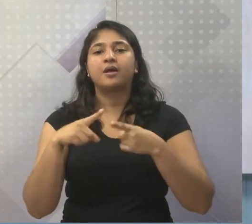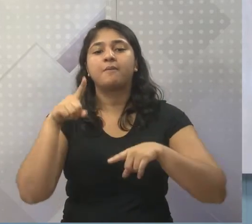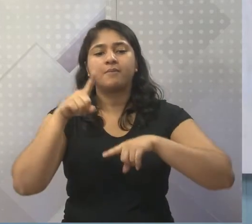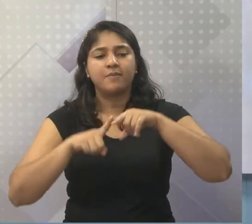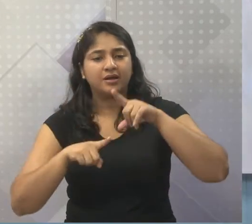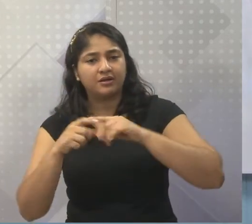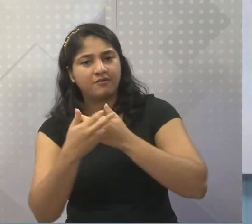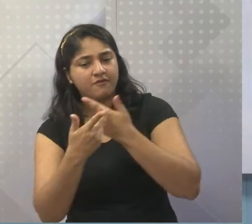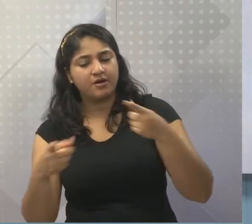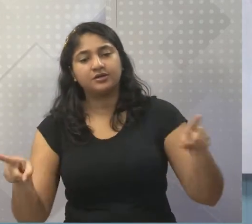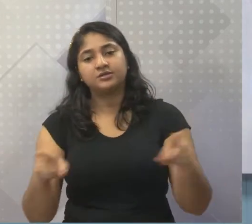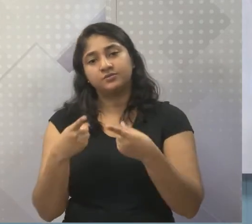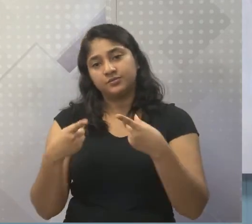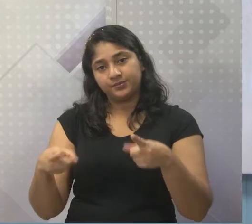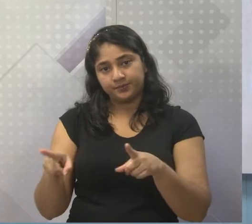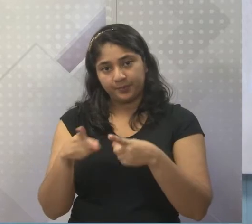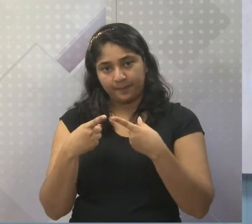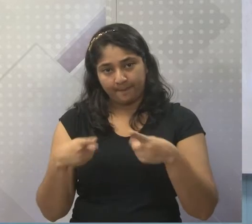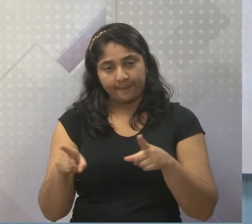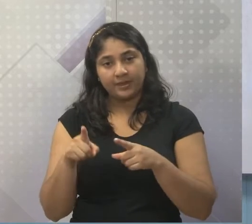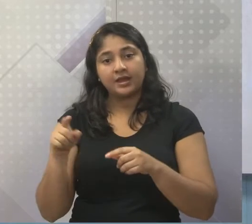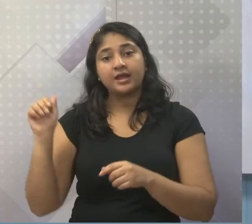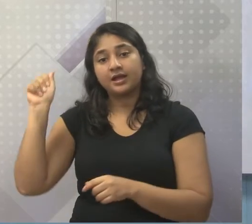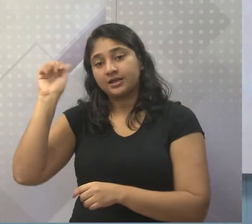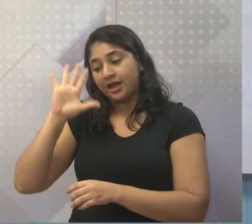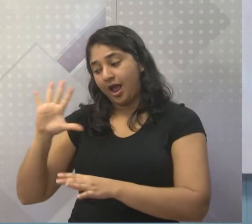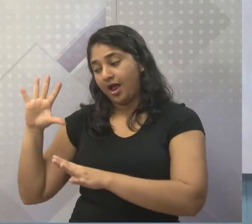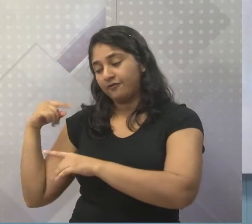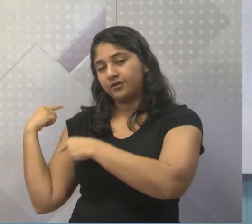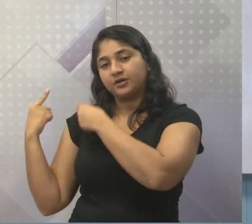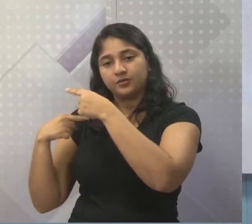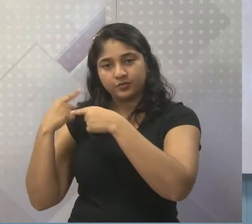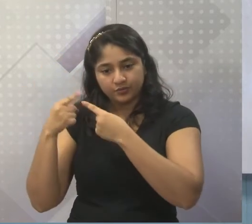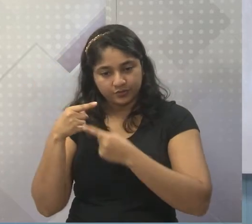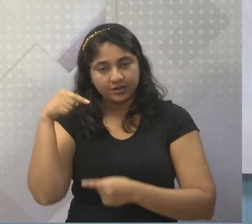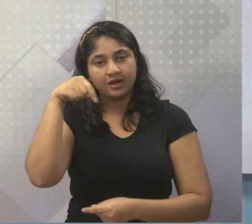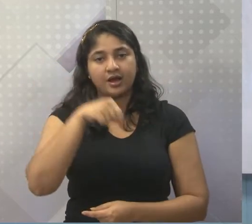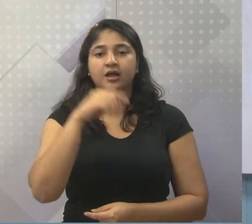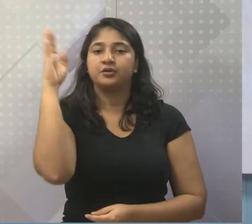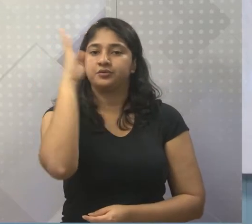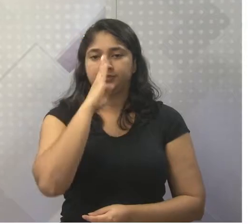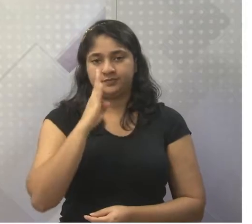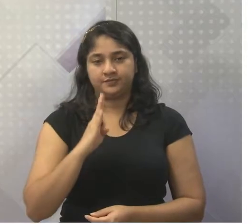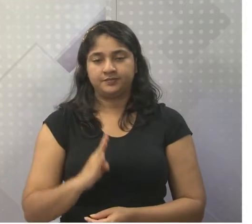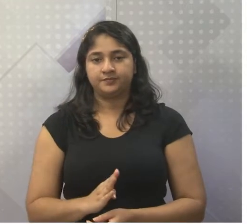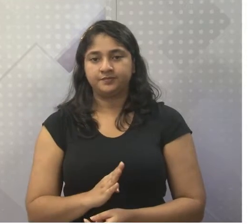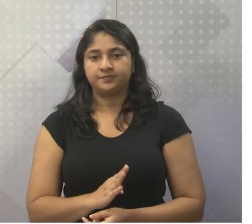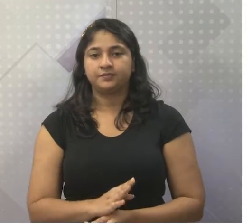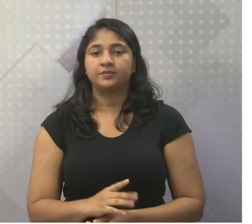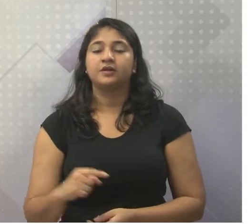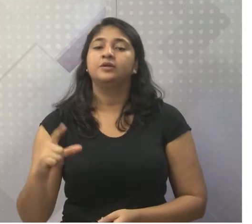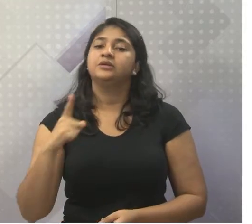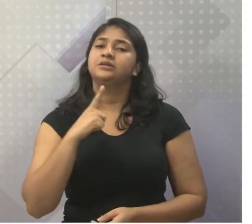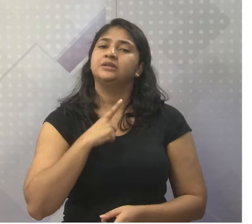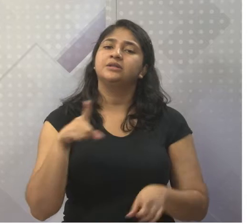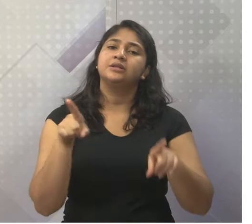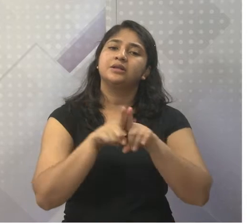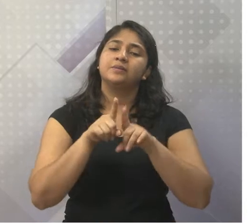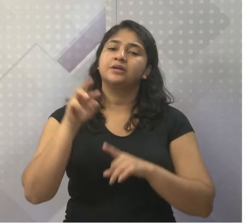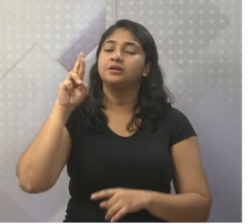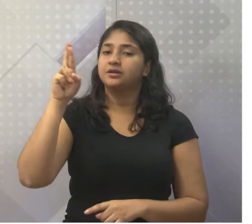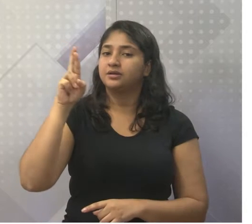musicalidade da África no Brasil, né? Ou seja, dos afrodescendentes. Então, nós temos também como